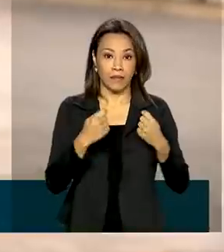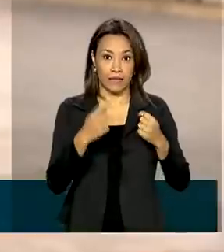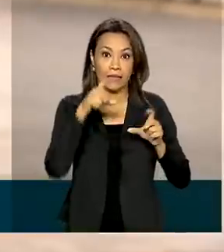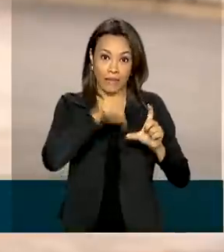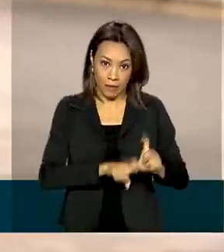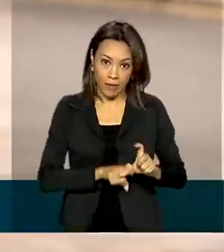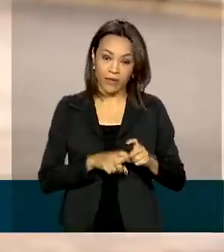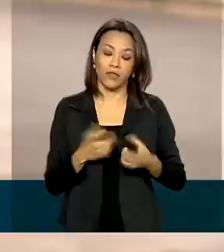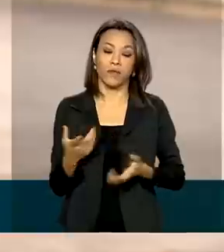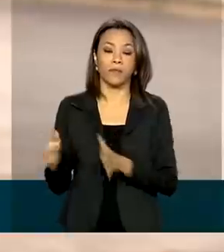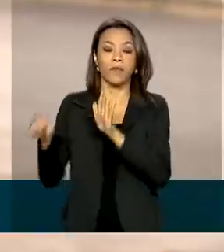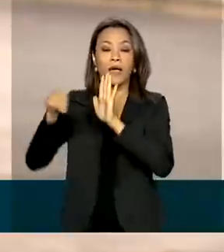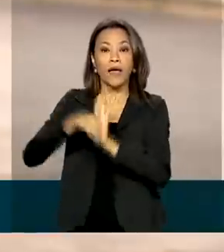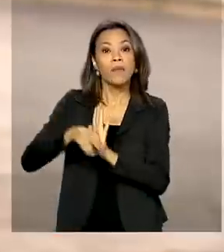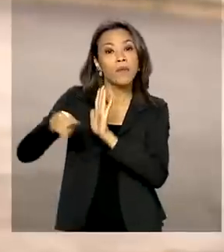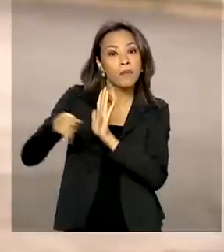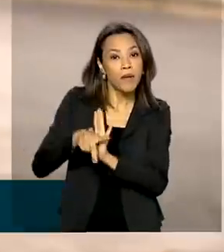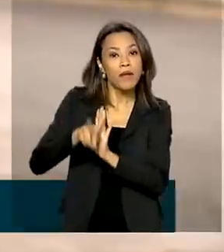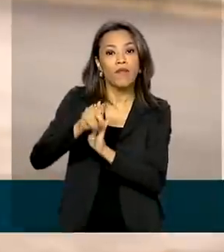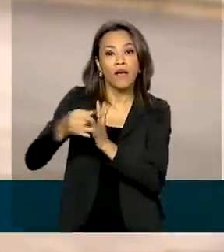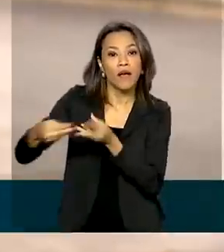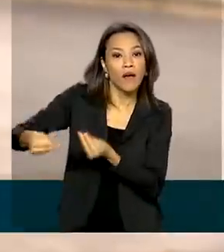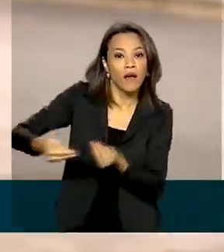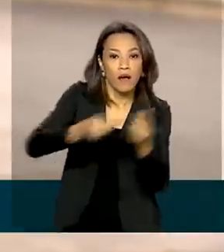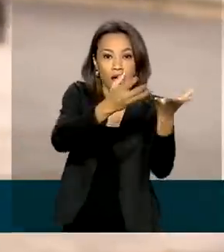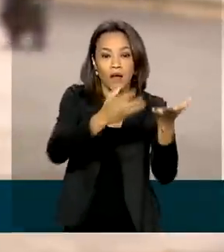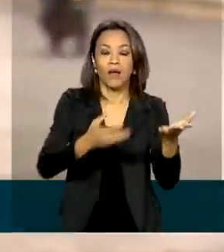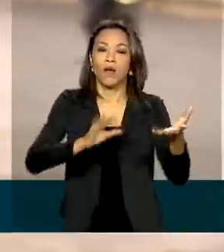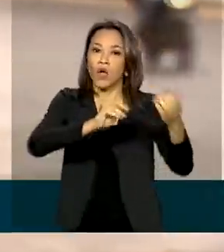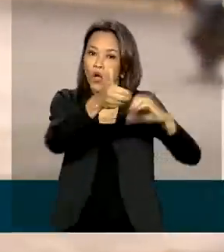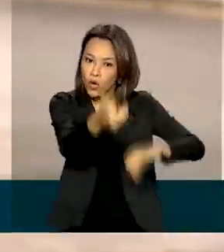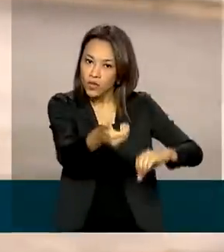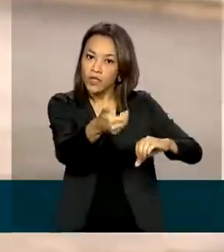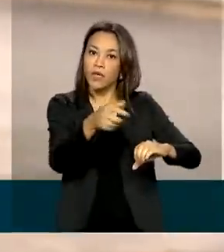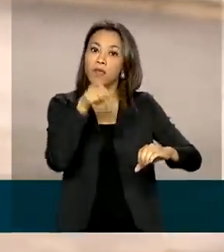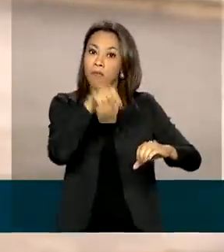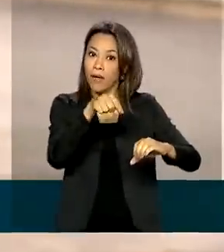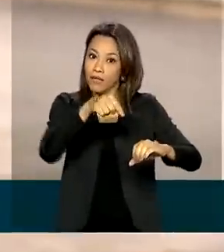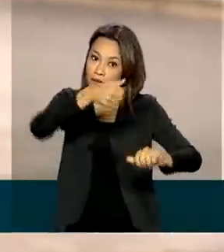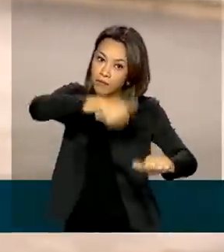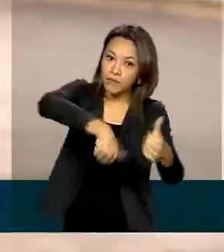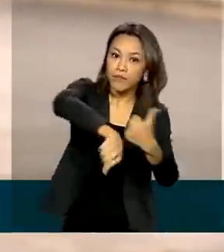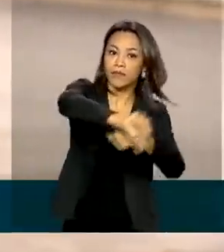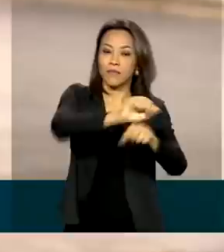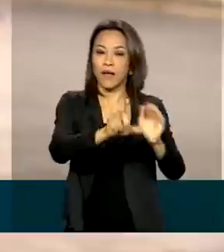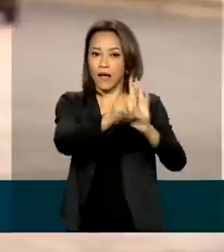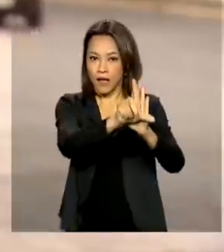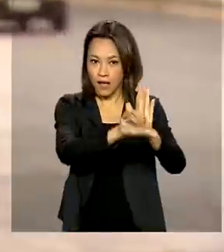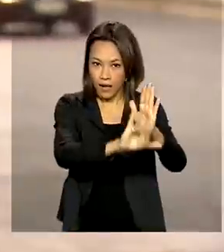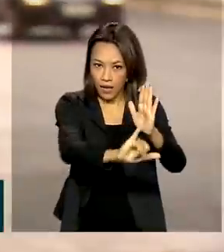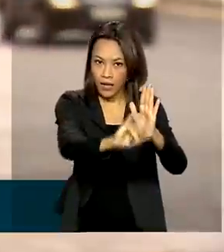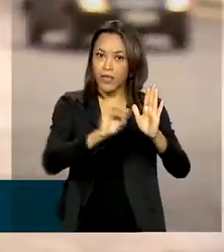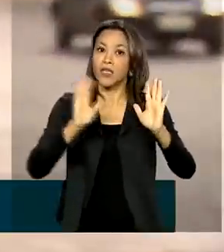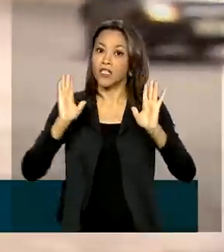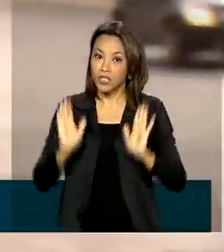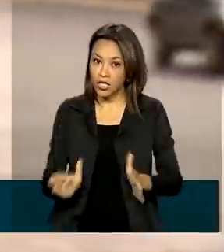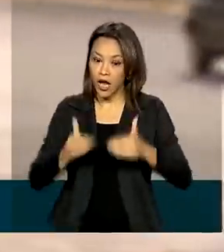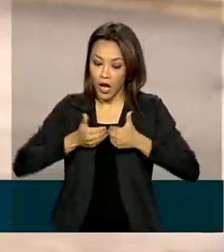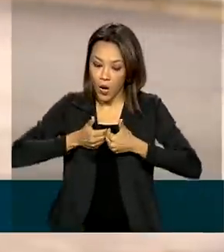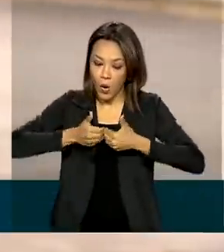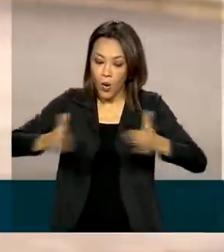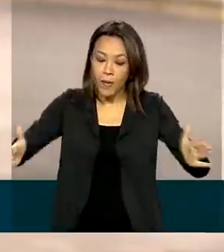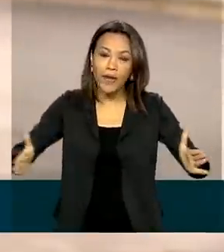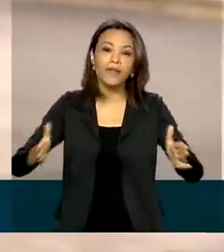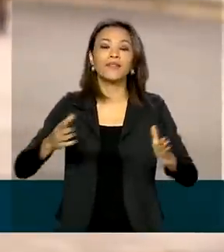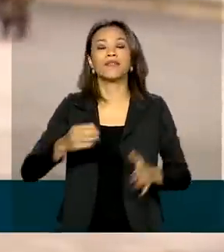A medida provisória será encaminhada ao Congresso para ser convertida em lei, mas passa a produzir efeitos a partir de